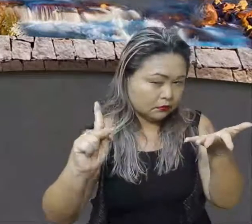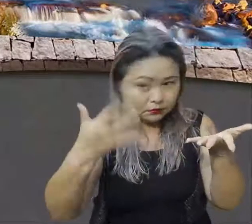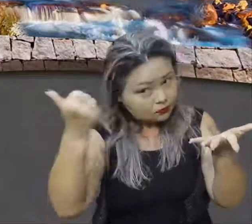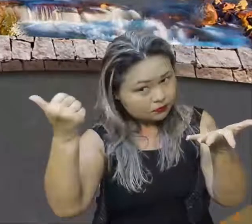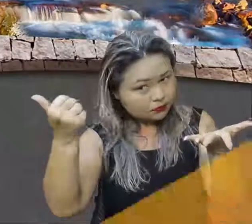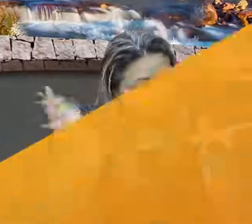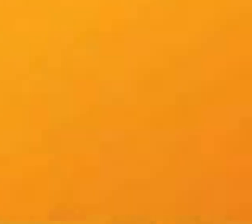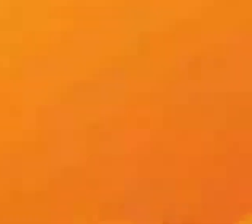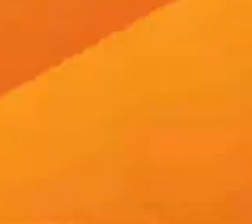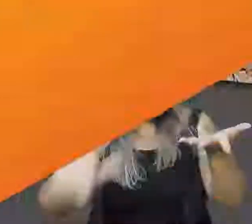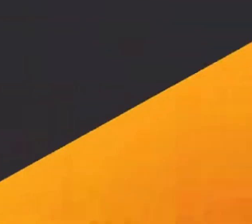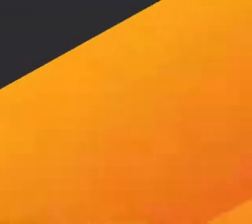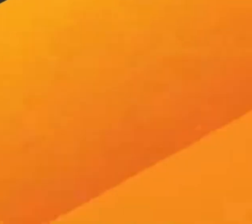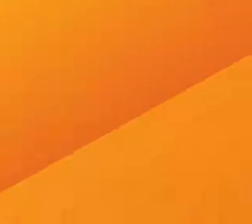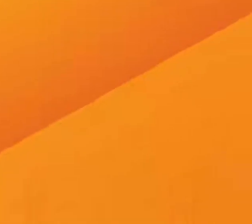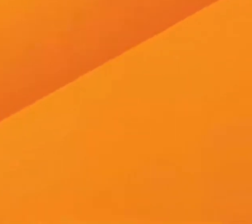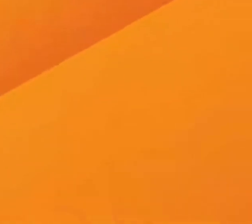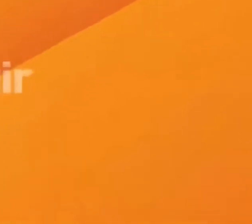Tchau!